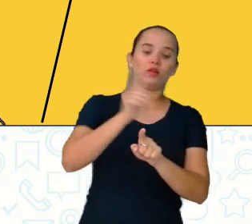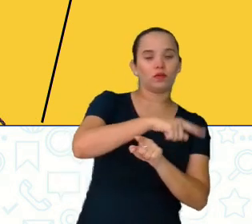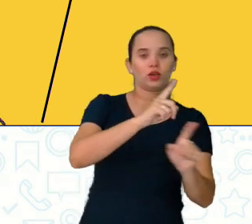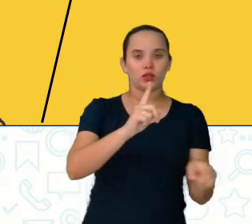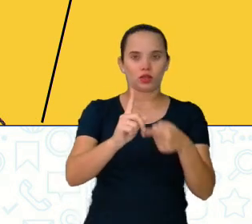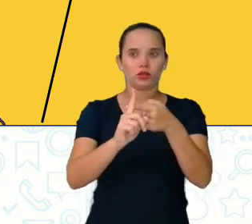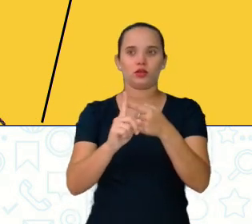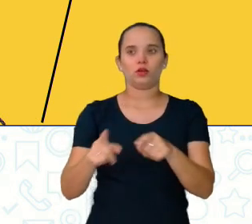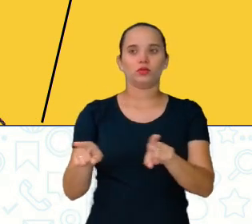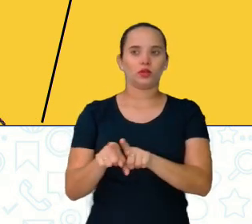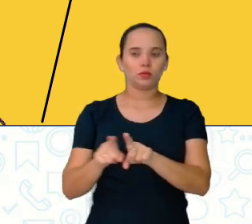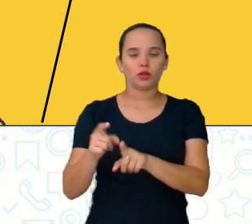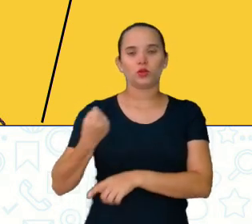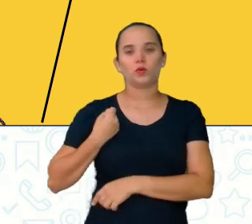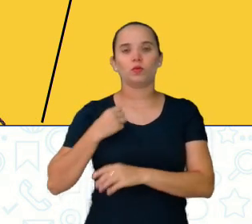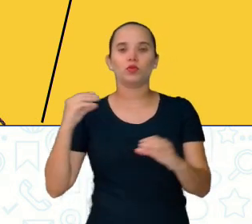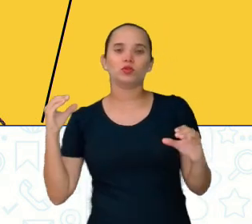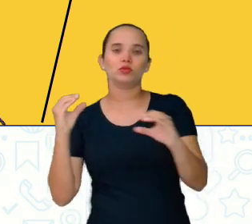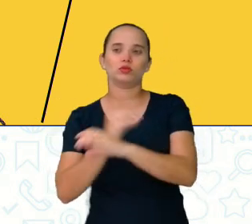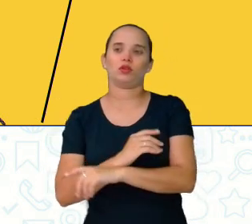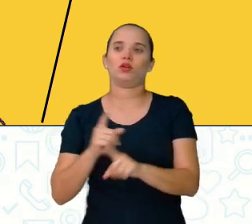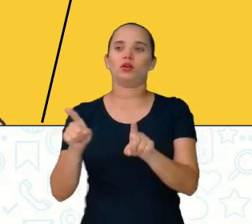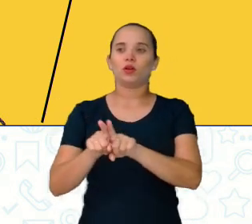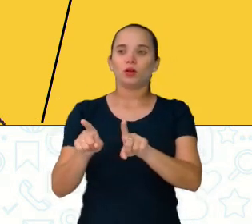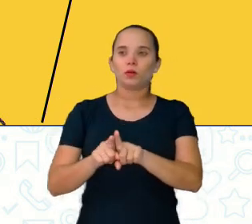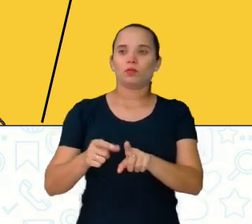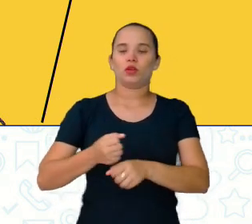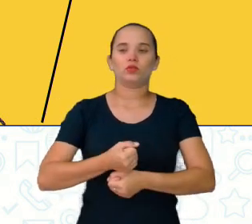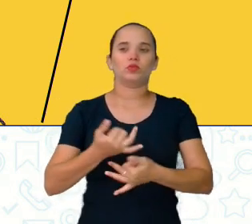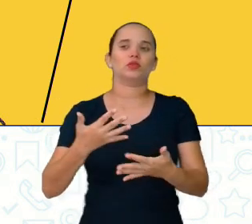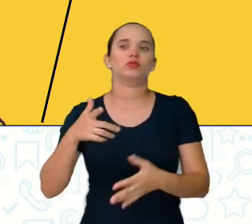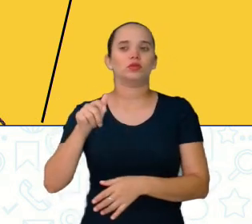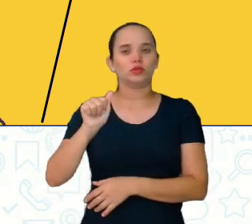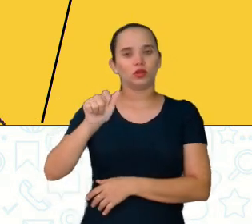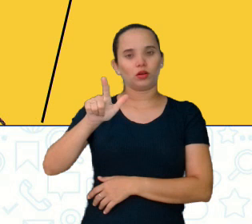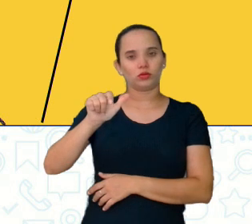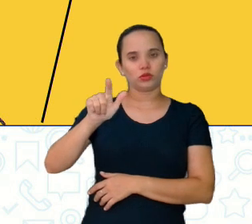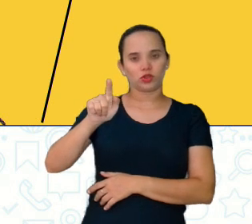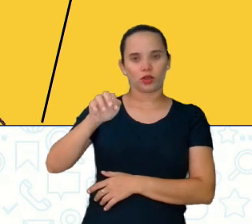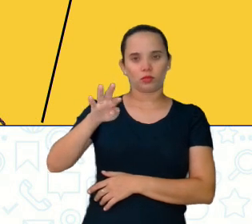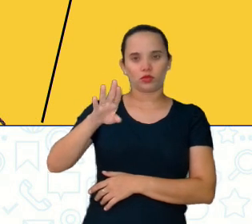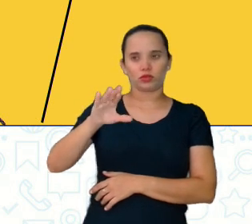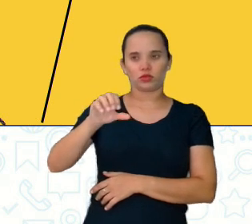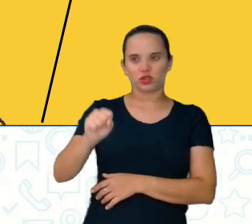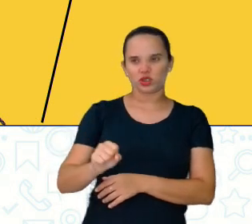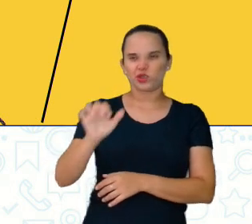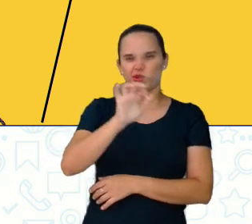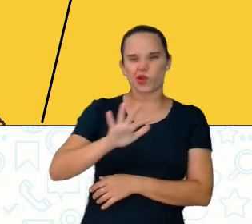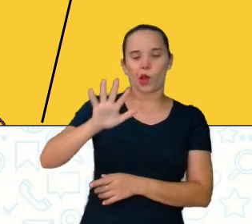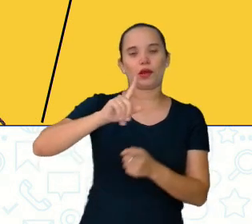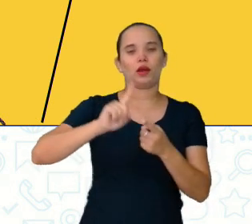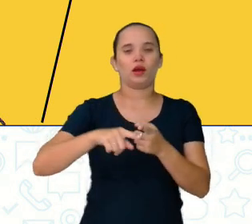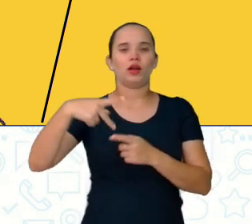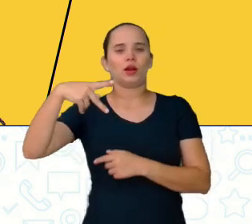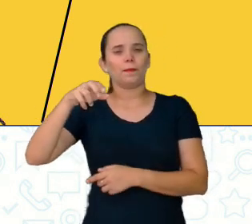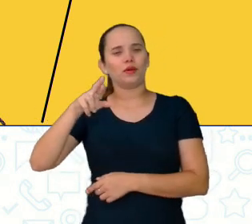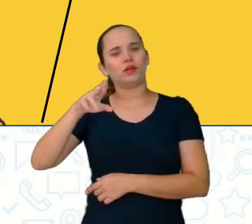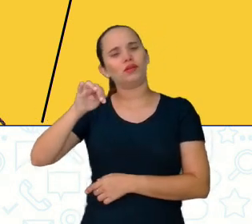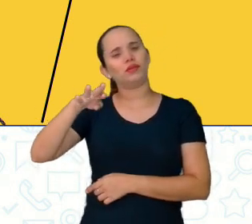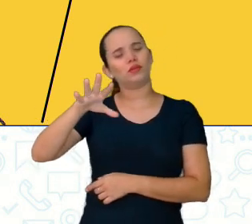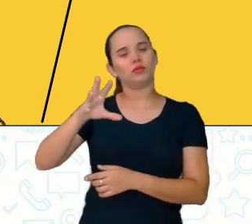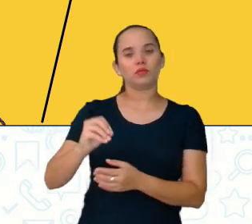equações, expressões algébricas, multiplicação, área, perímetro. Isso tudo foi